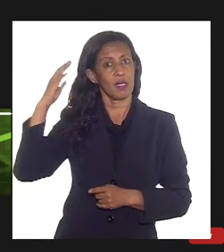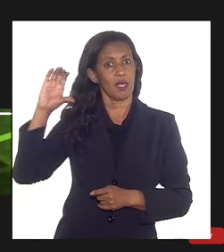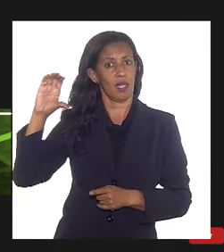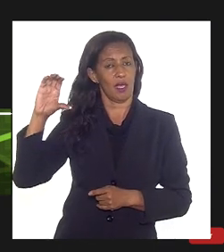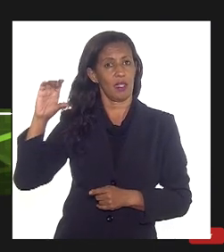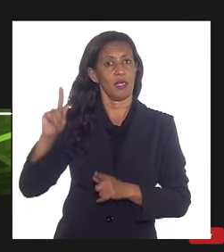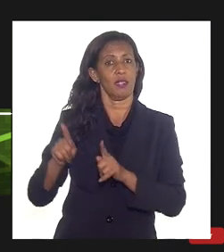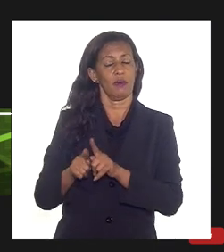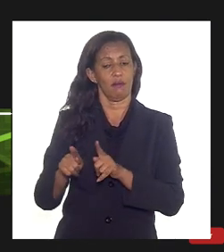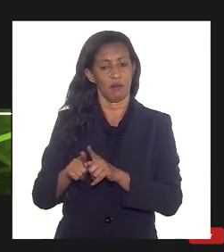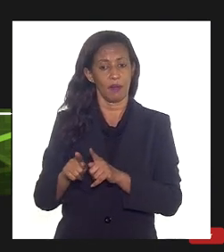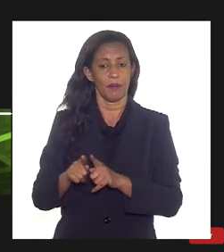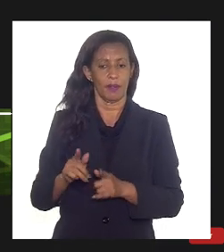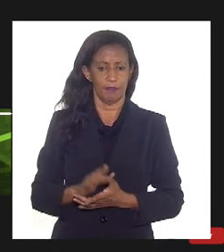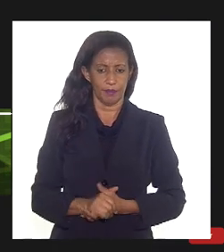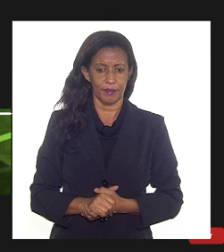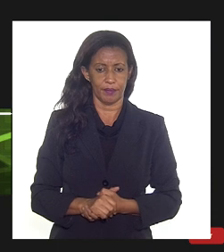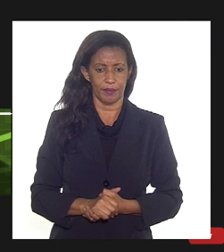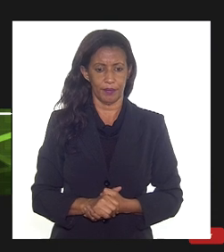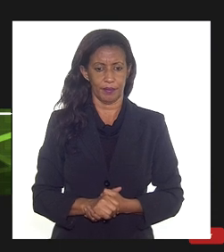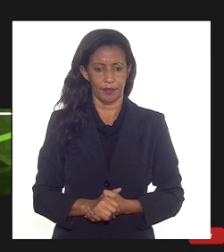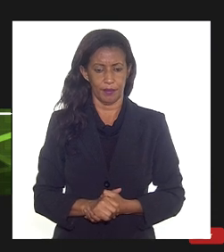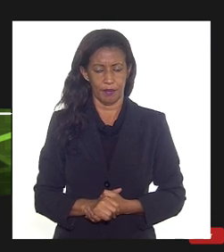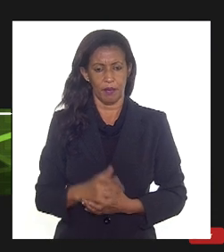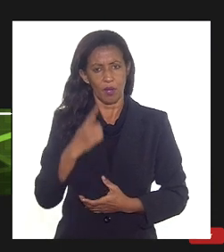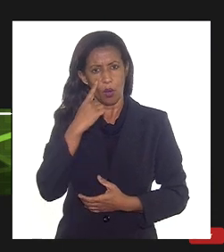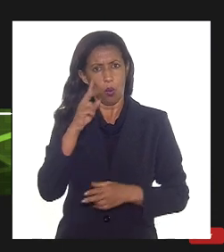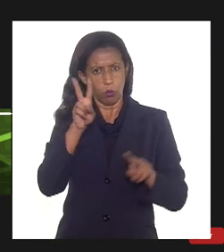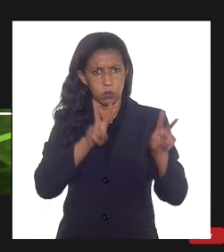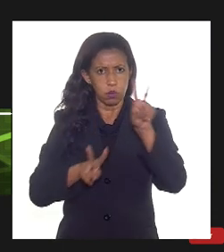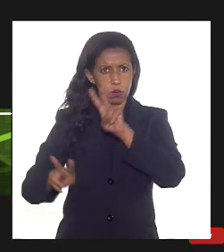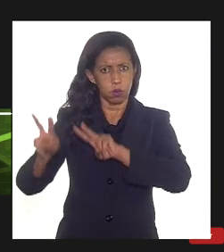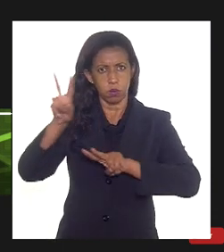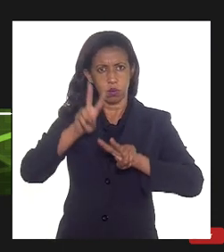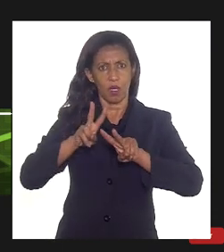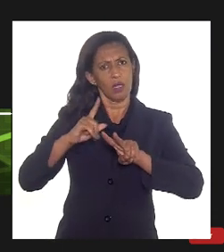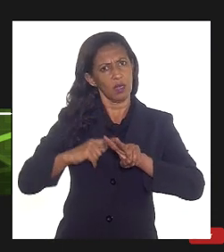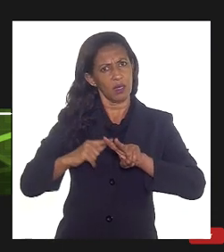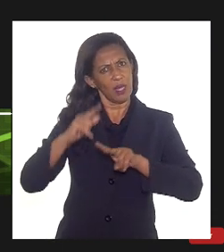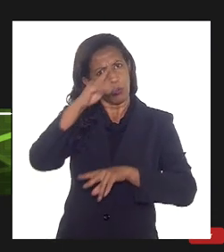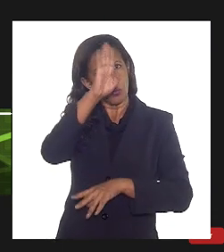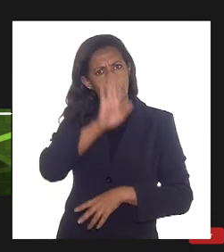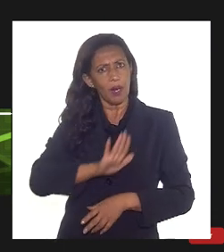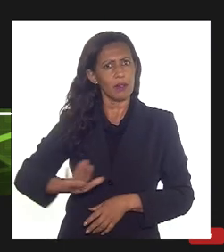também para importar GNL então como nós vemos existe um processo em andamento no Brasil